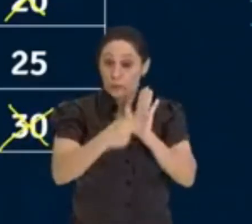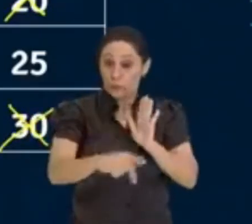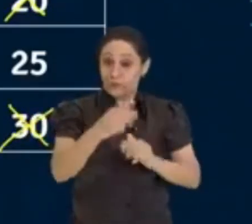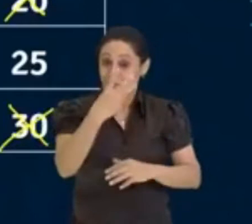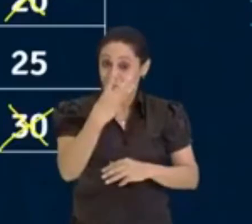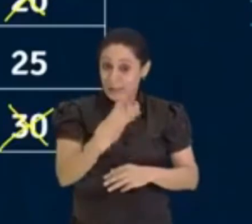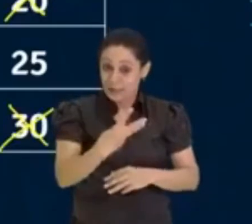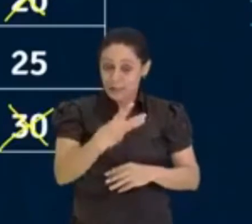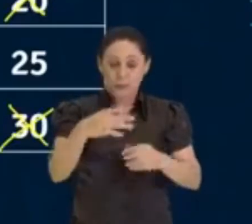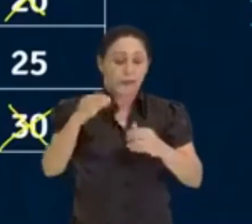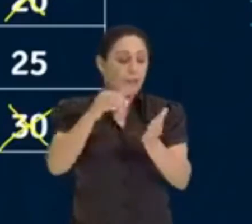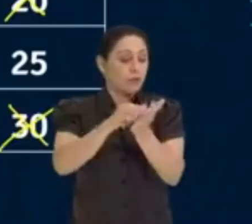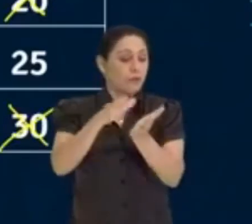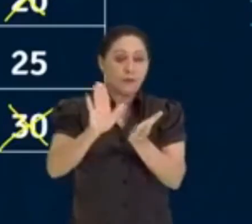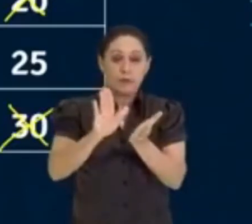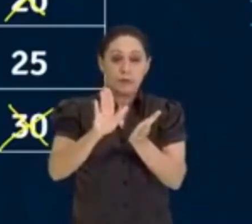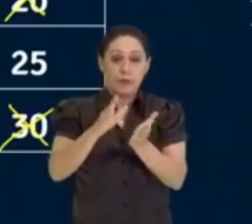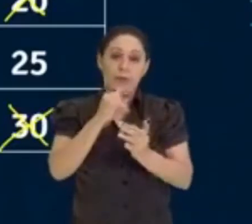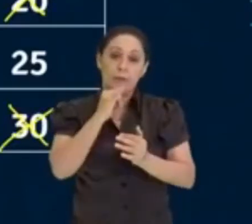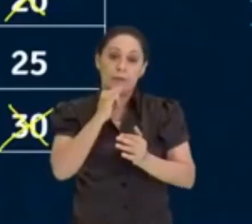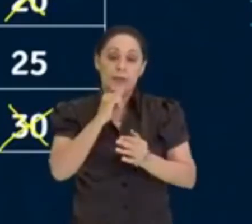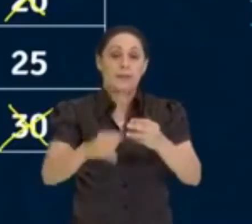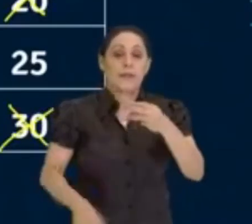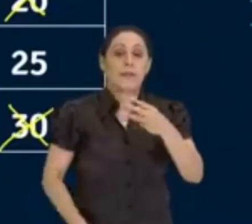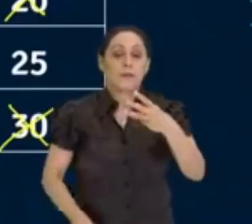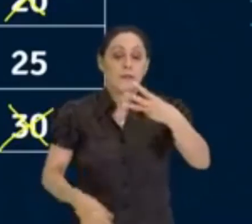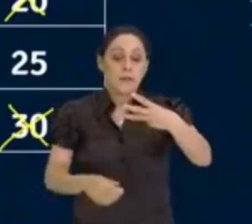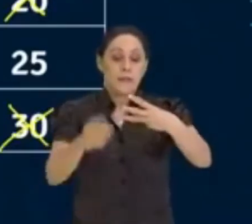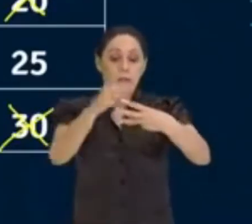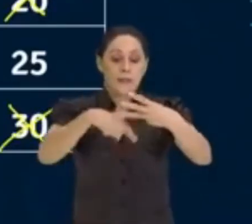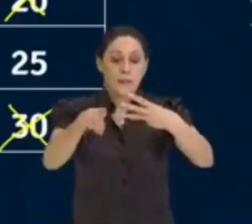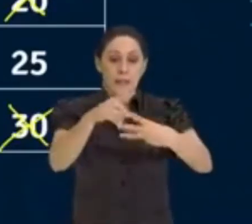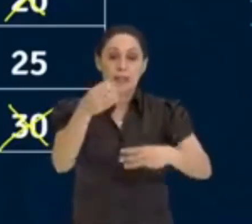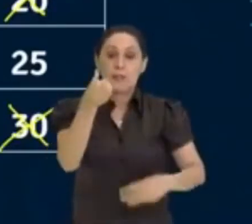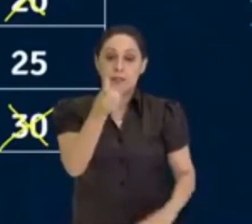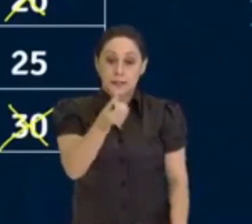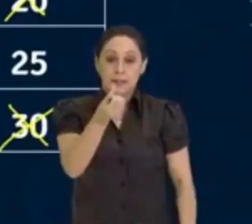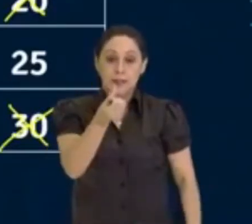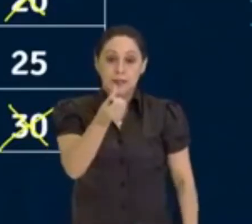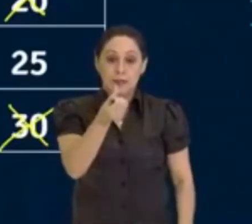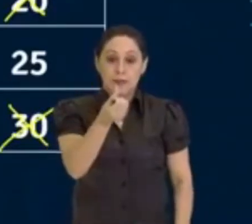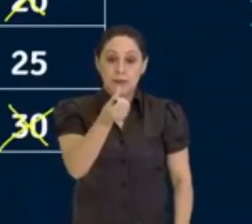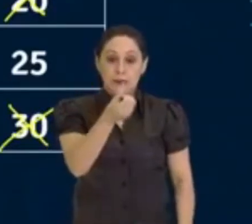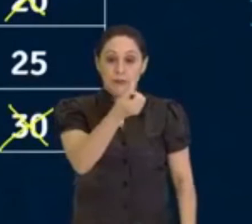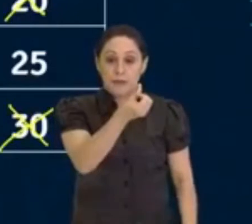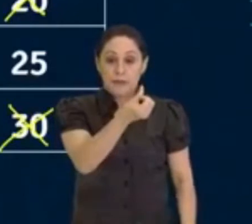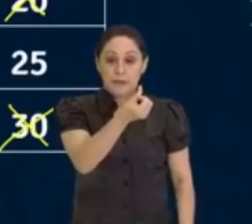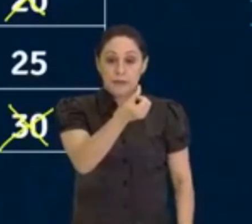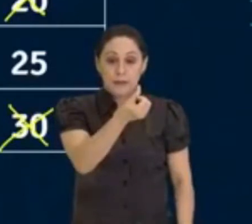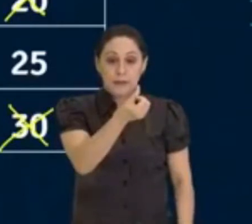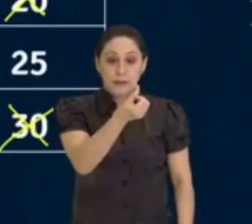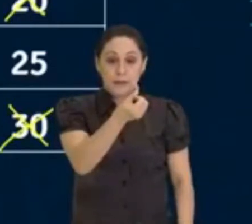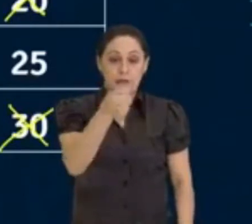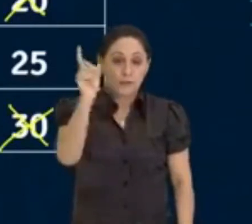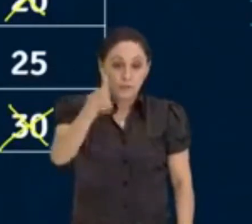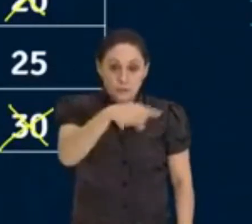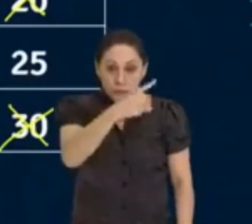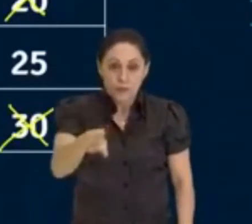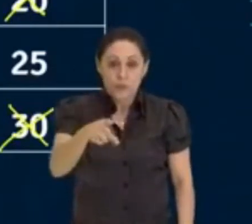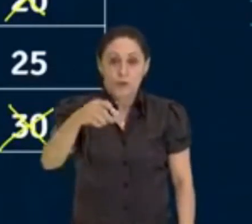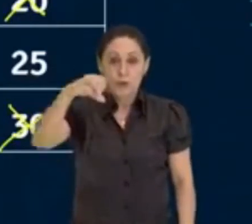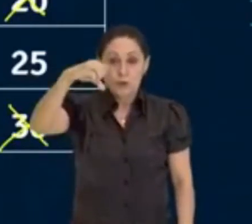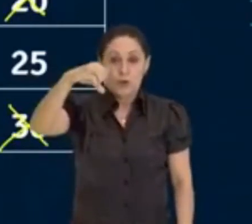nós vamos excluir. Bora lá. 3, 6, está aqui, ó. O 9, está bem aqui.